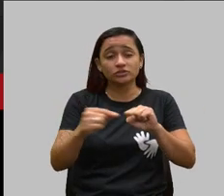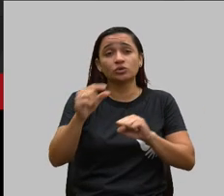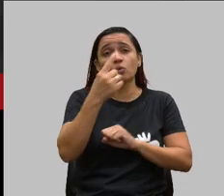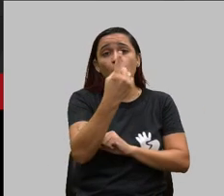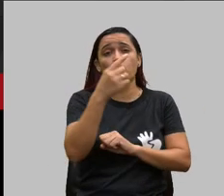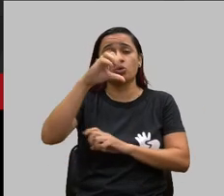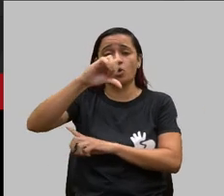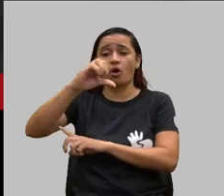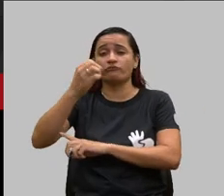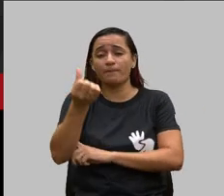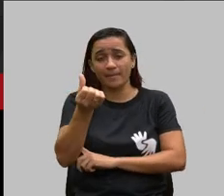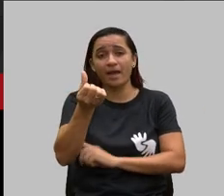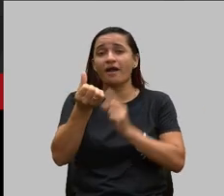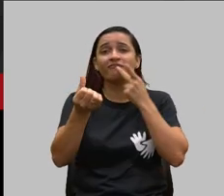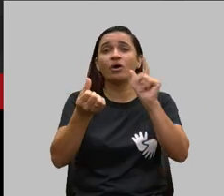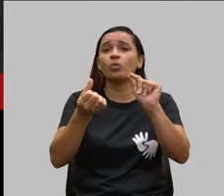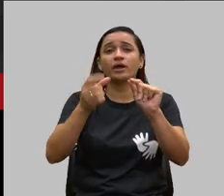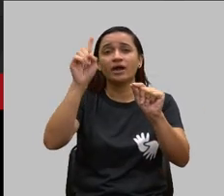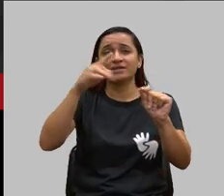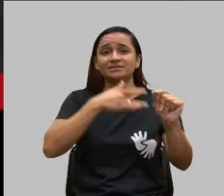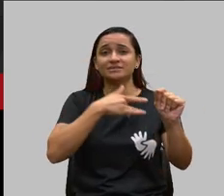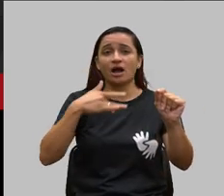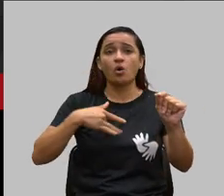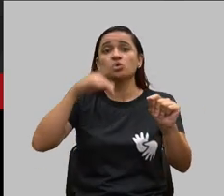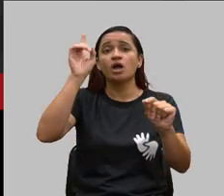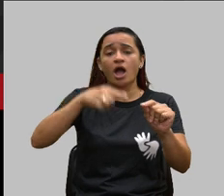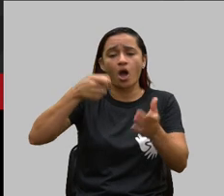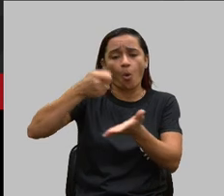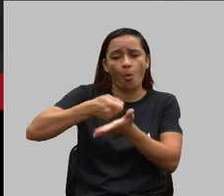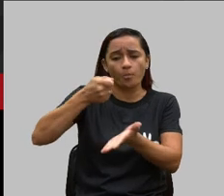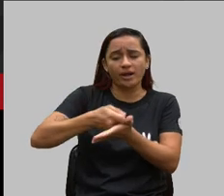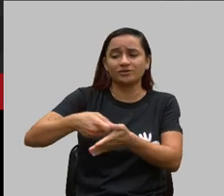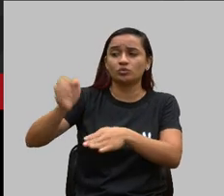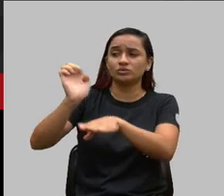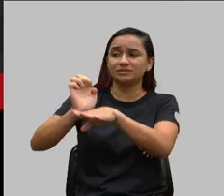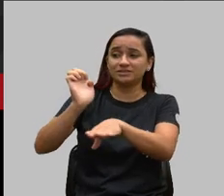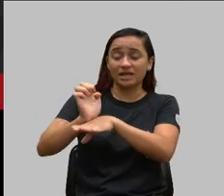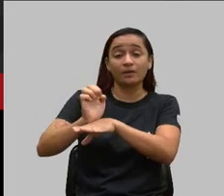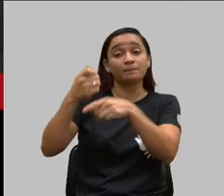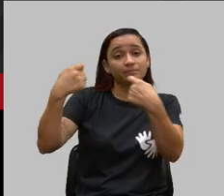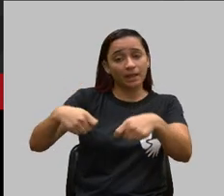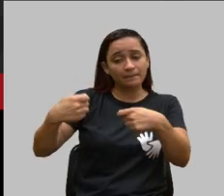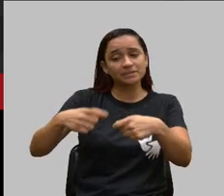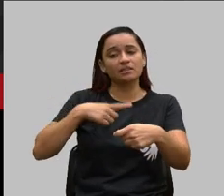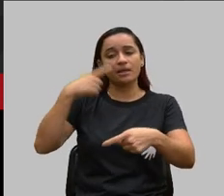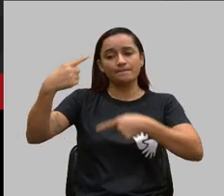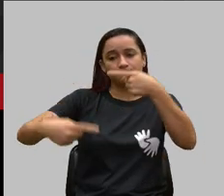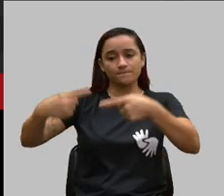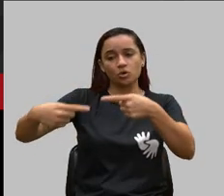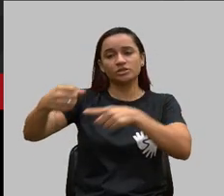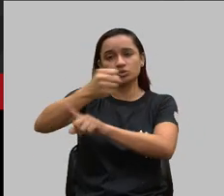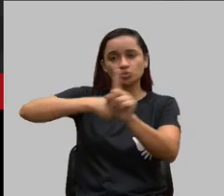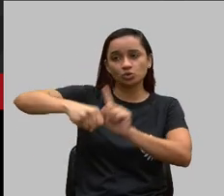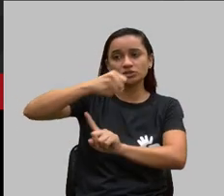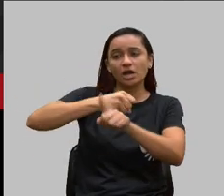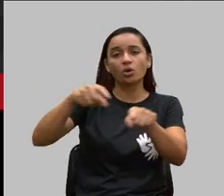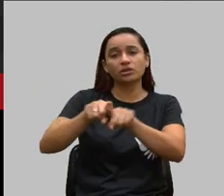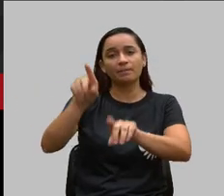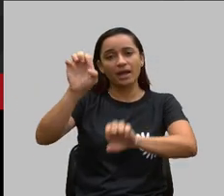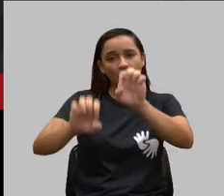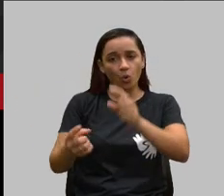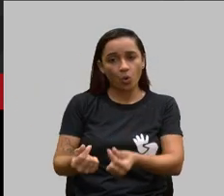um dever do Estado que tem que ser mantido de acordo com as políticas sociais e econômicas mas que é